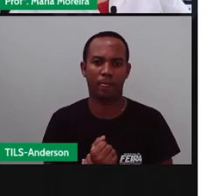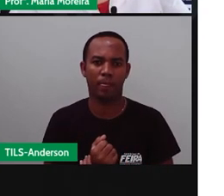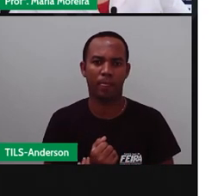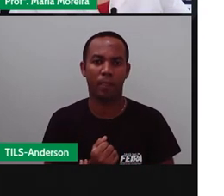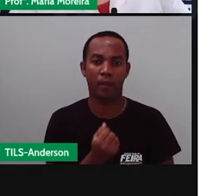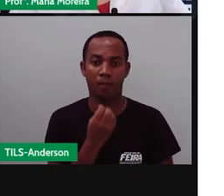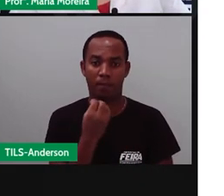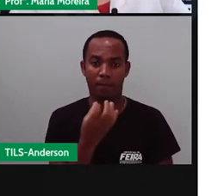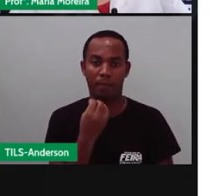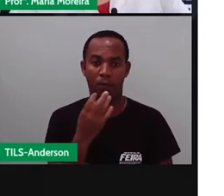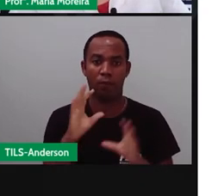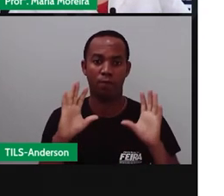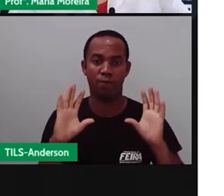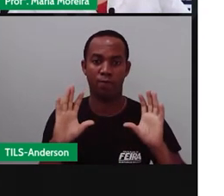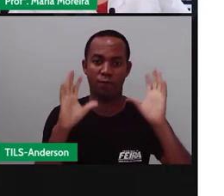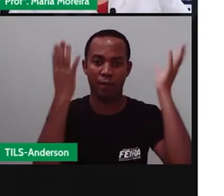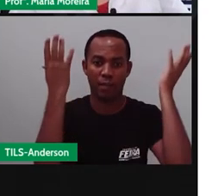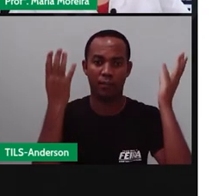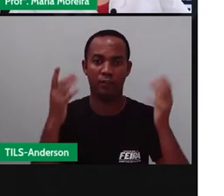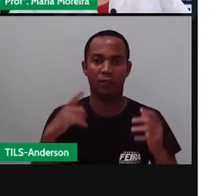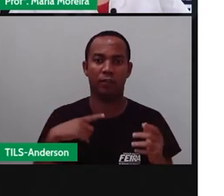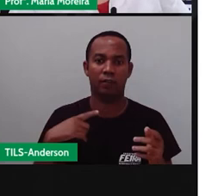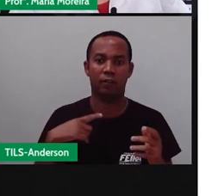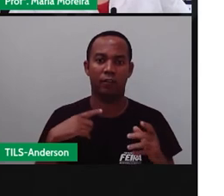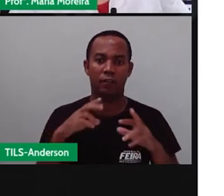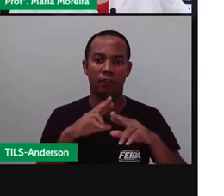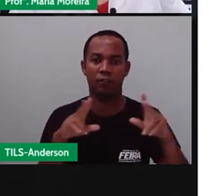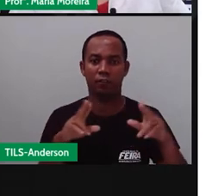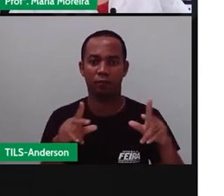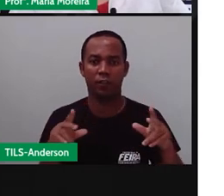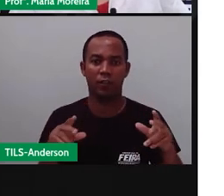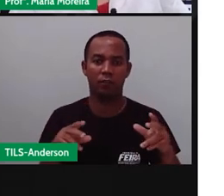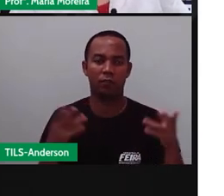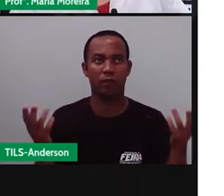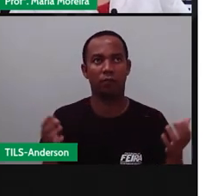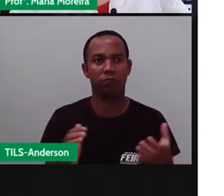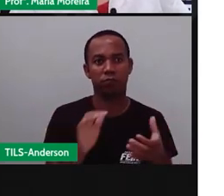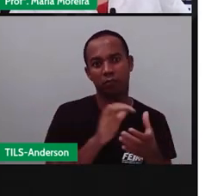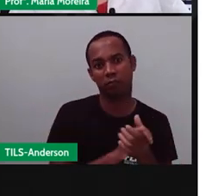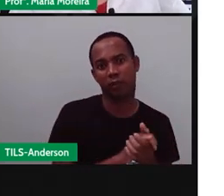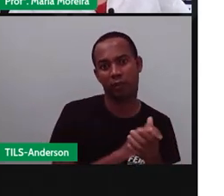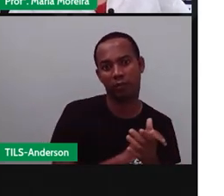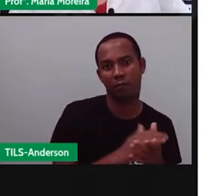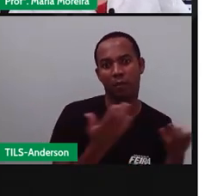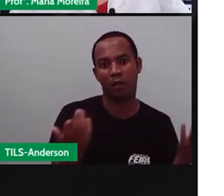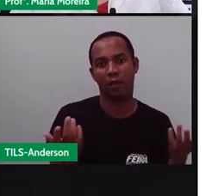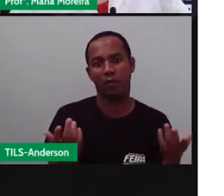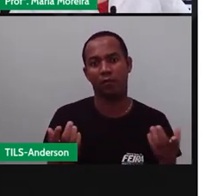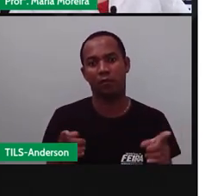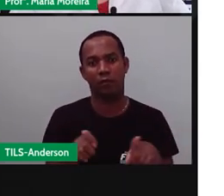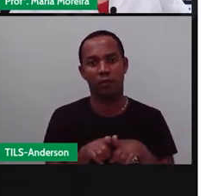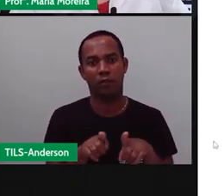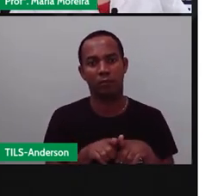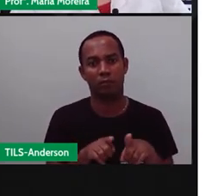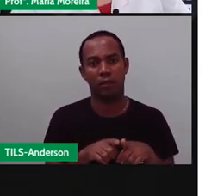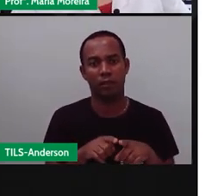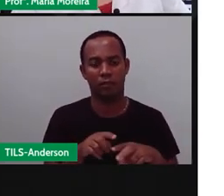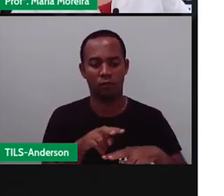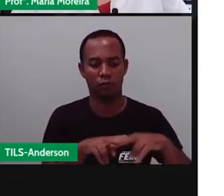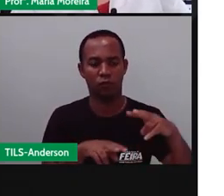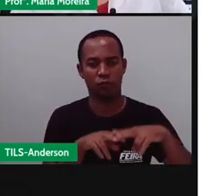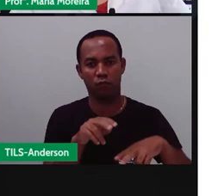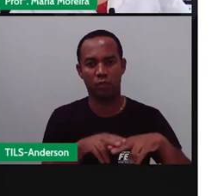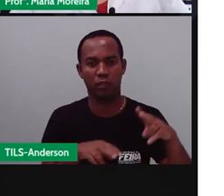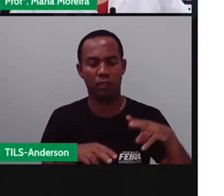Bom, a festa junina é composta de quadrilhas, casamentos, né, o casamento na roça, o casamento de jeca, fogueiras,